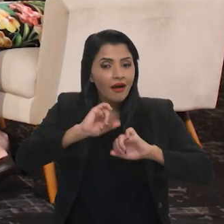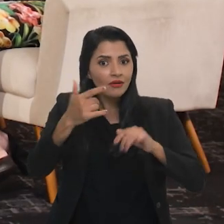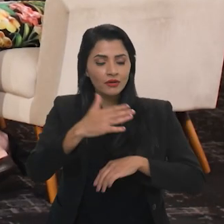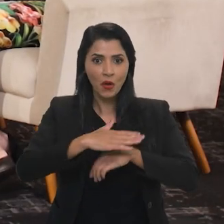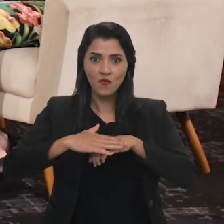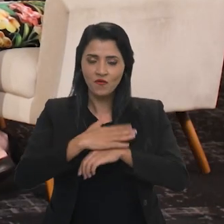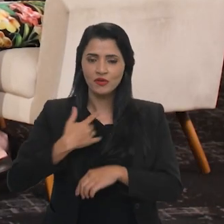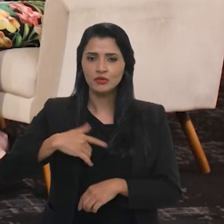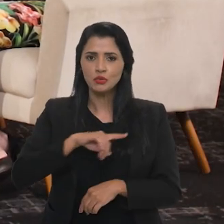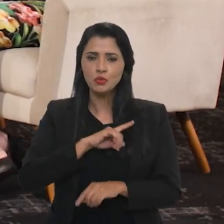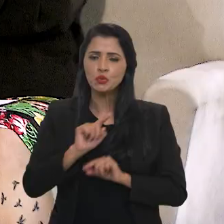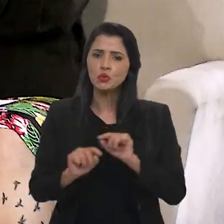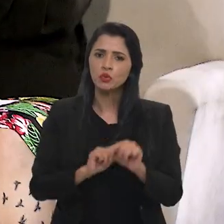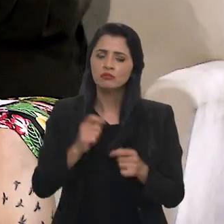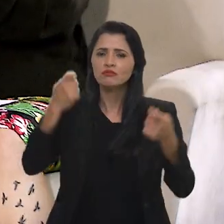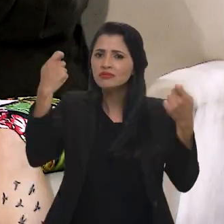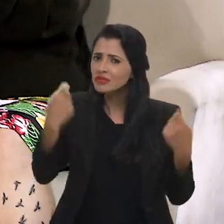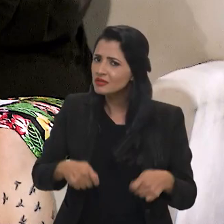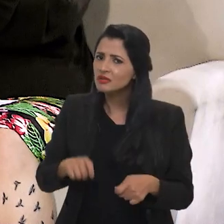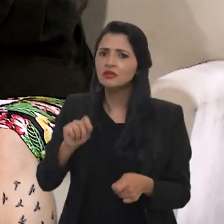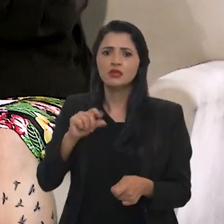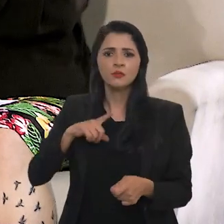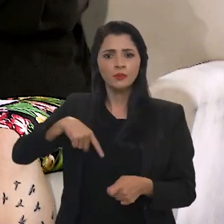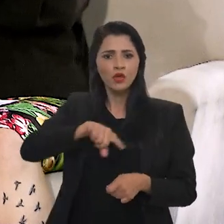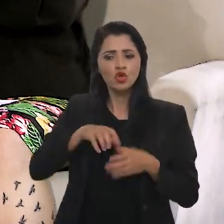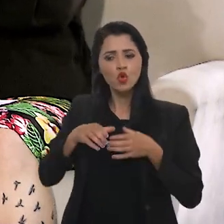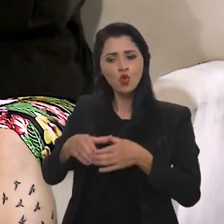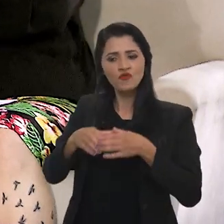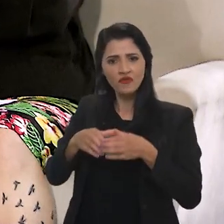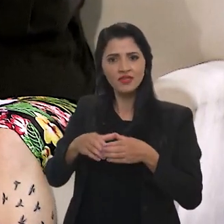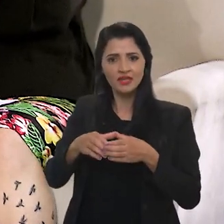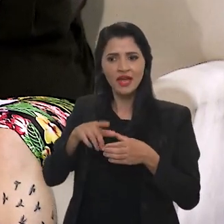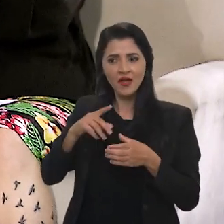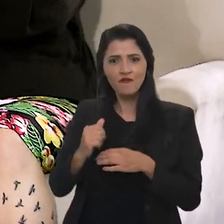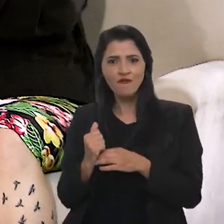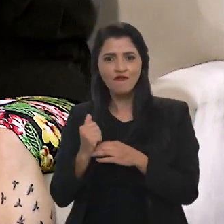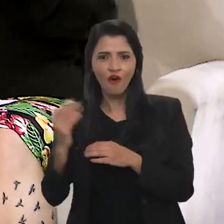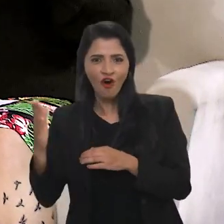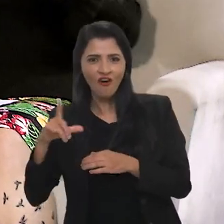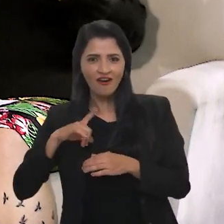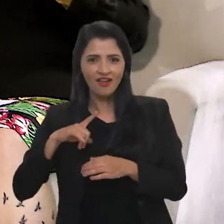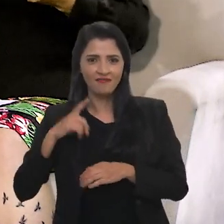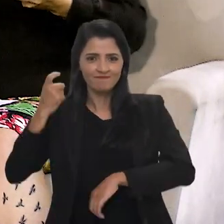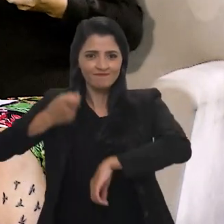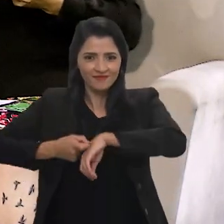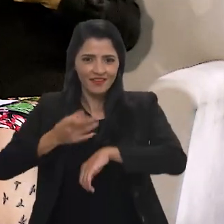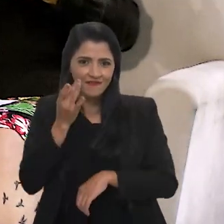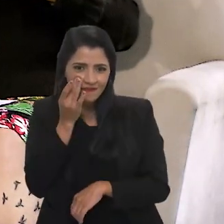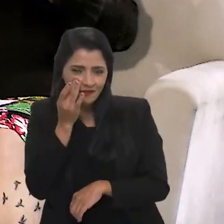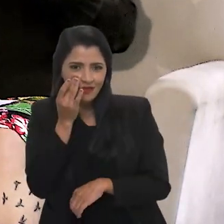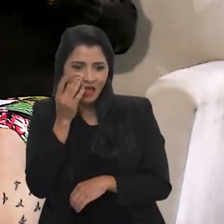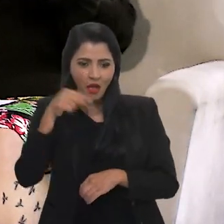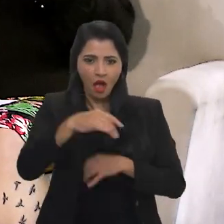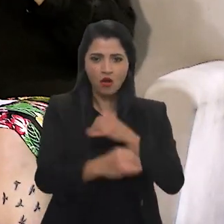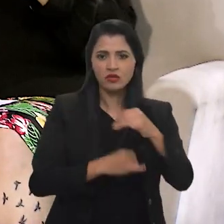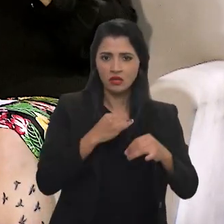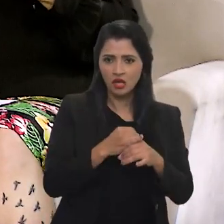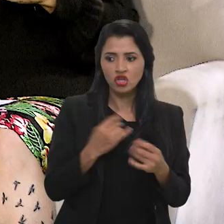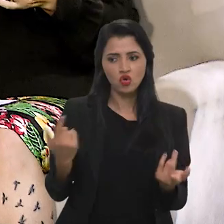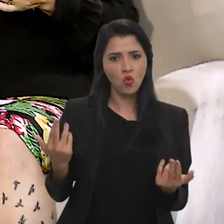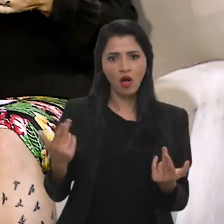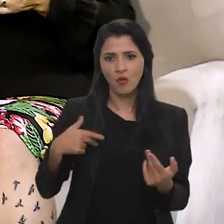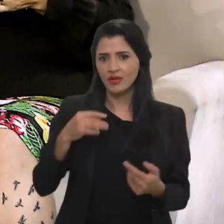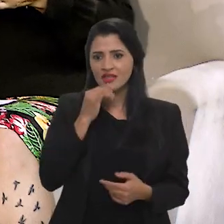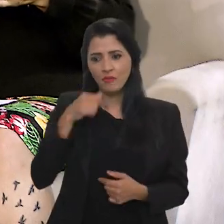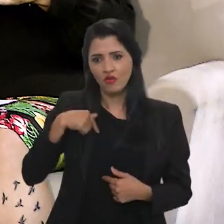claro nessa nossa conversa, é que a gente tem que trazer a nossa convivência do mundo real para esse mundo virtual, é isso, não vou deixar